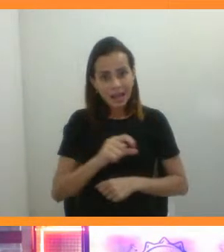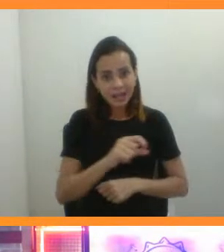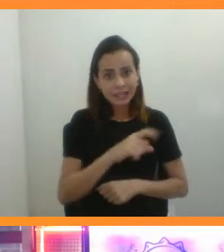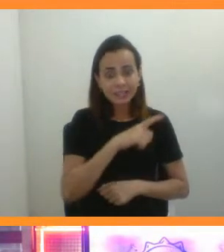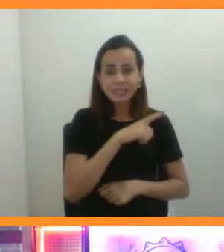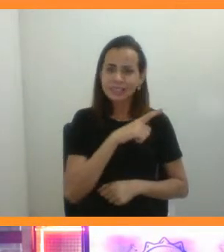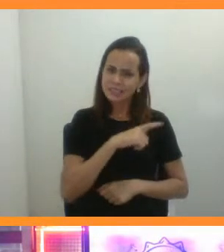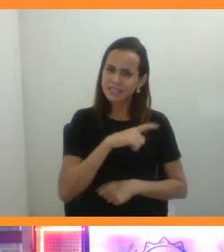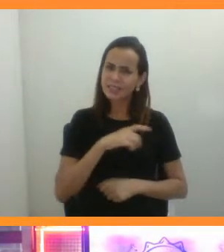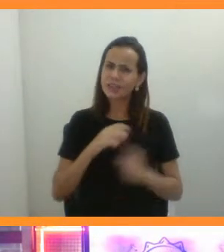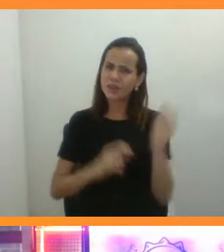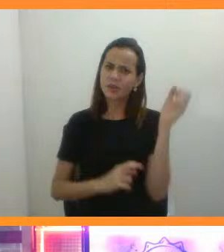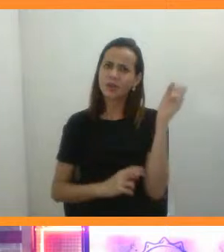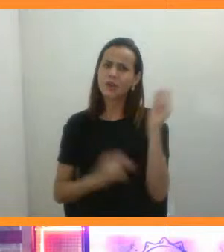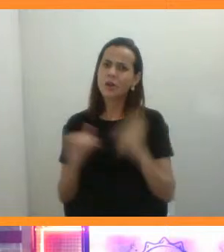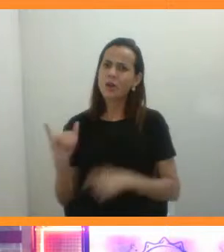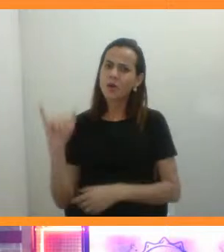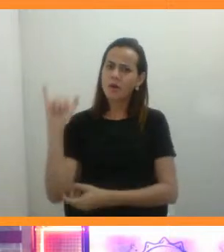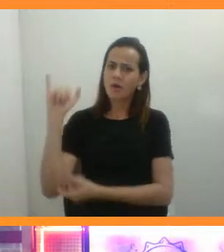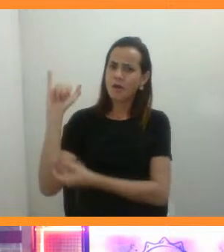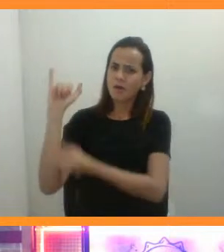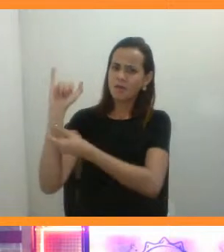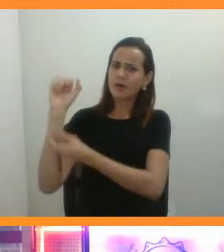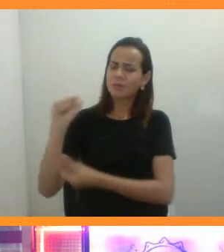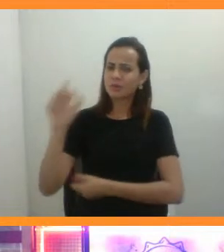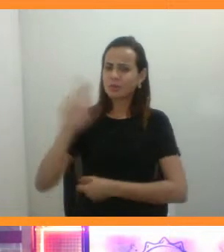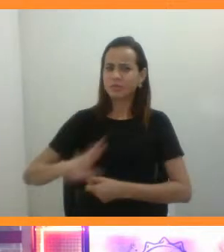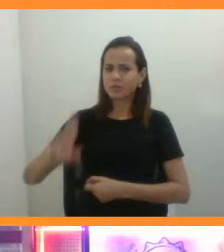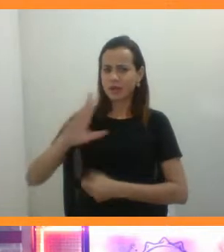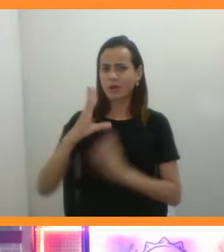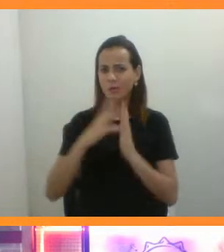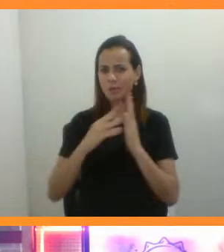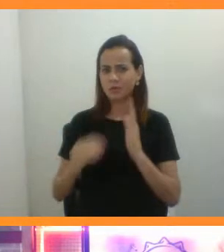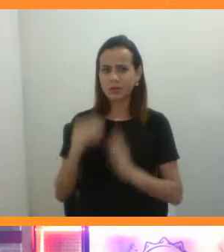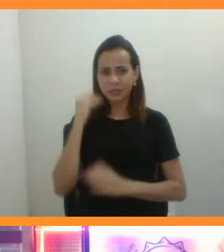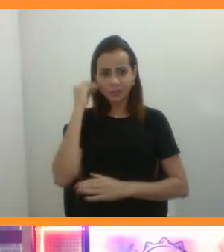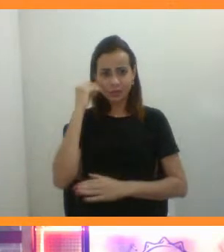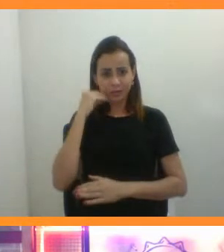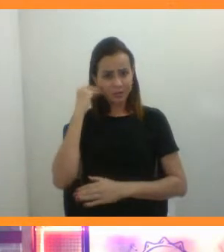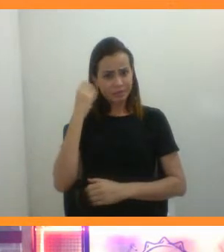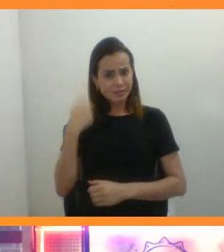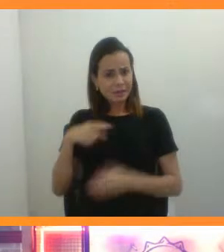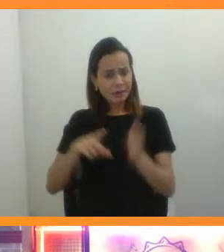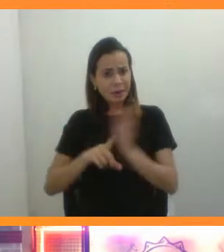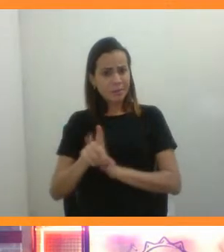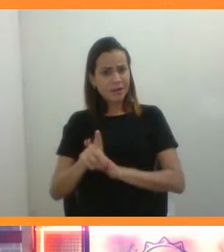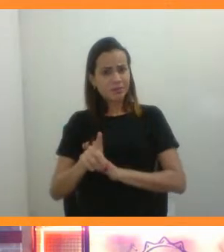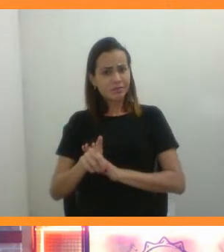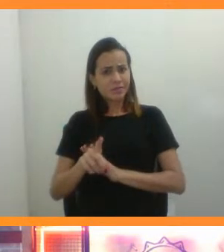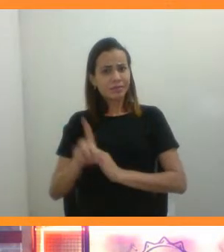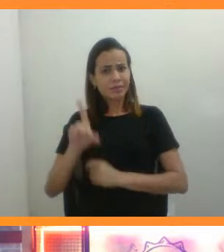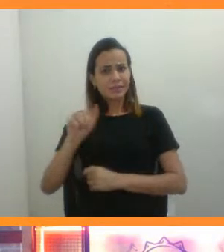pesquisas com o modelo experimental. Será que as lagartas... Eu tinha que ter perguntado para o Daniel dos ovários da lagarta, né?